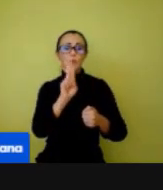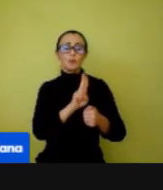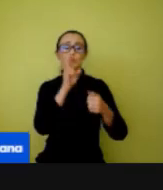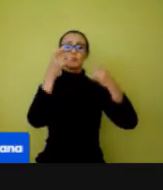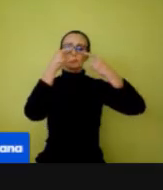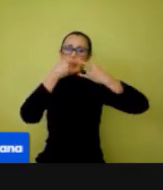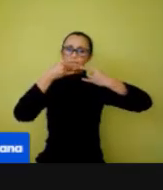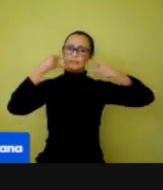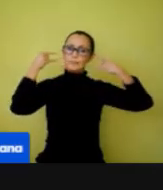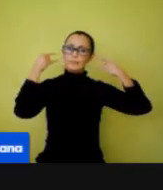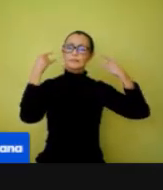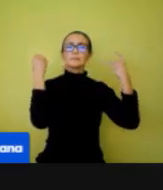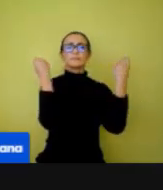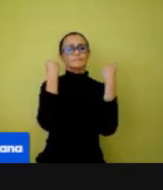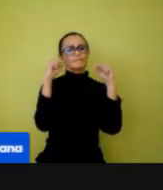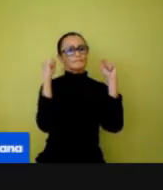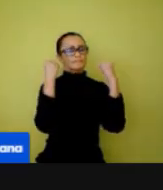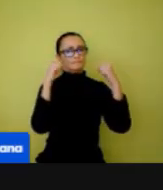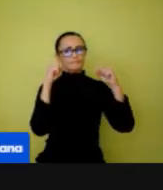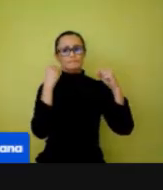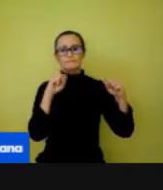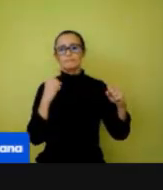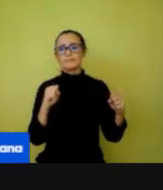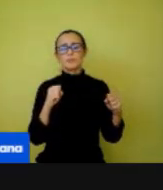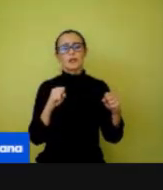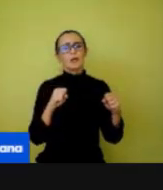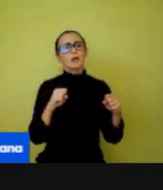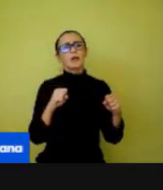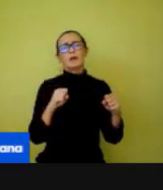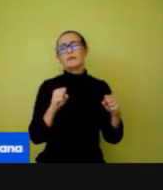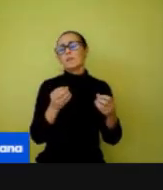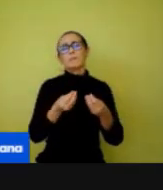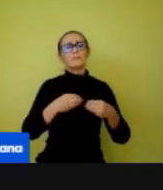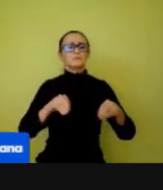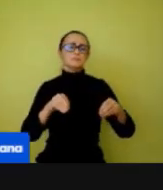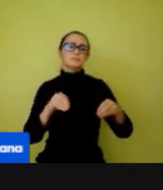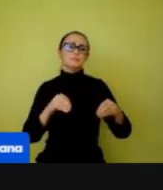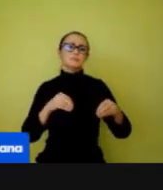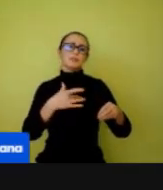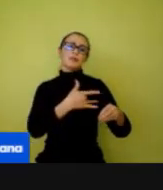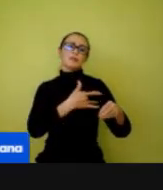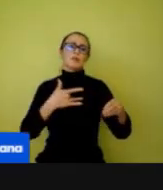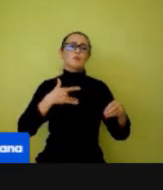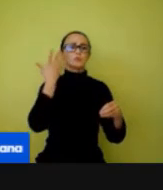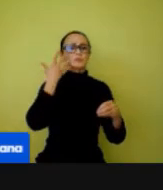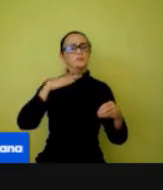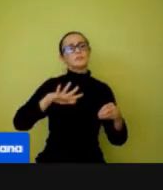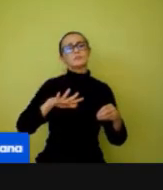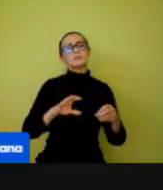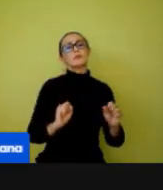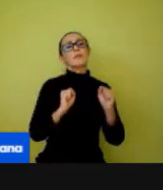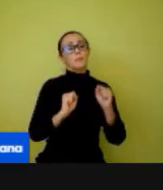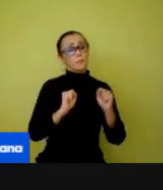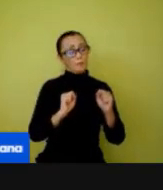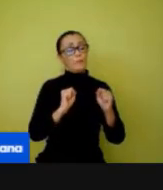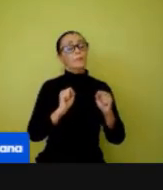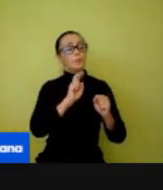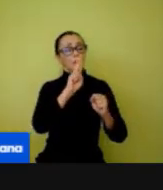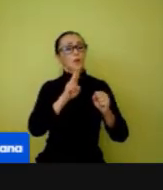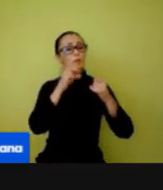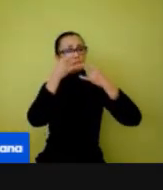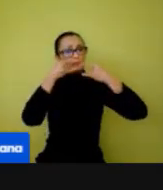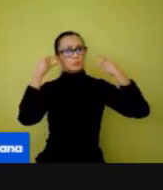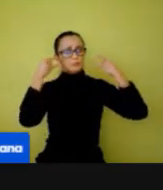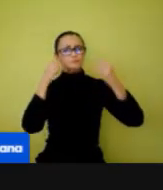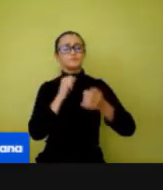na educação física não vai comprometer a saúde da criança, então, eles podem fazer. Em relação à educação